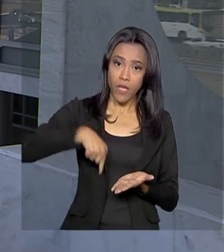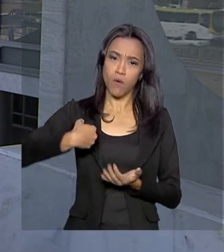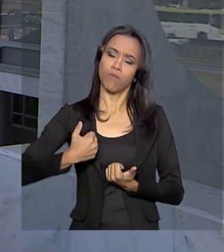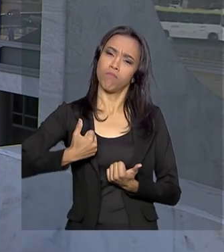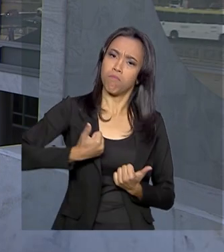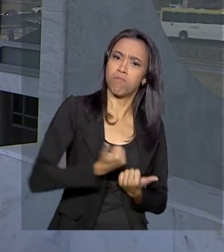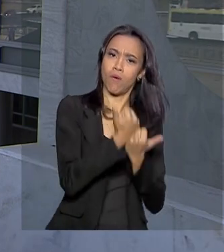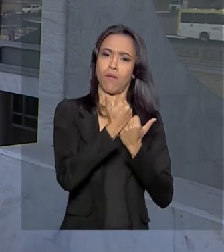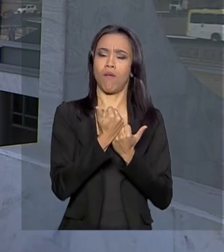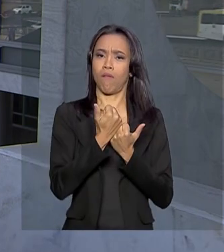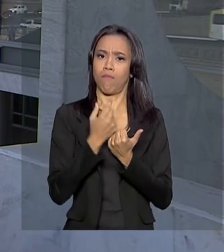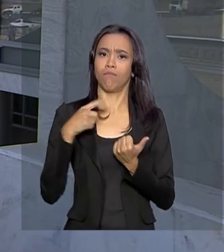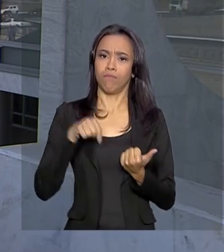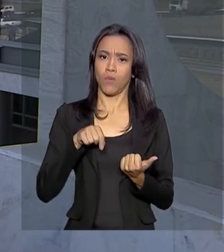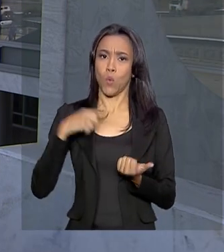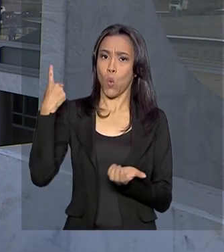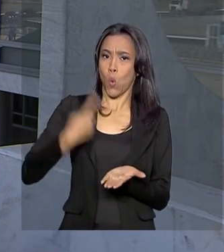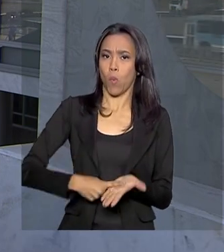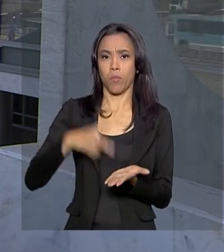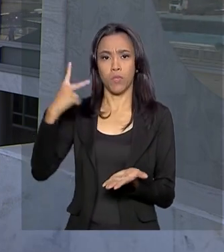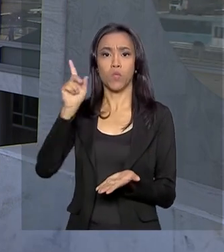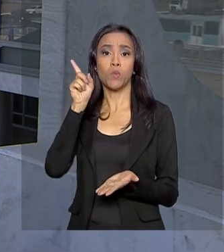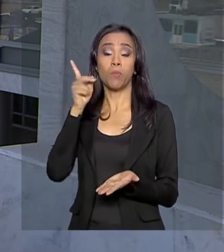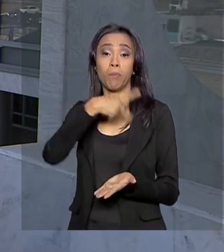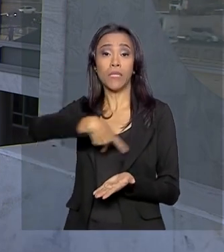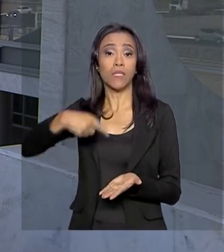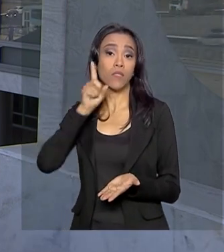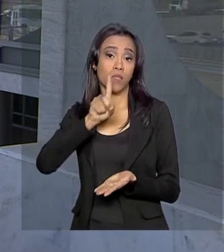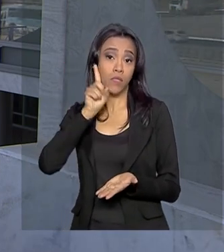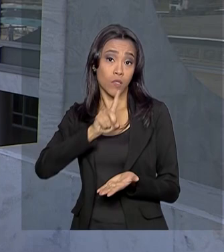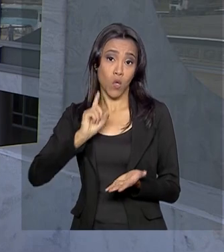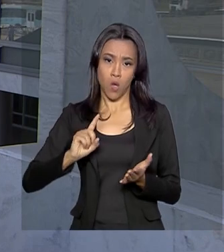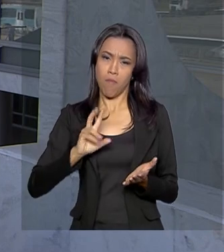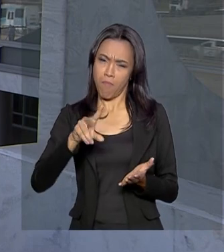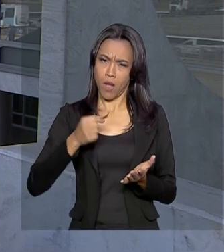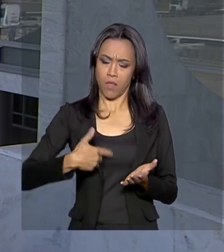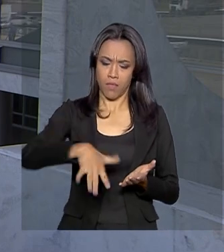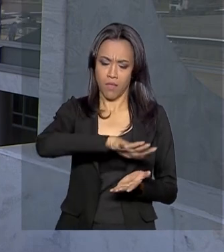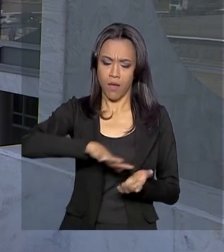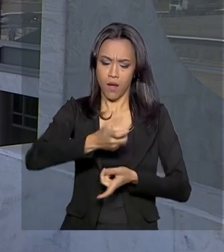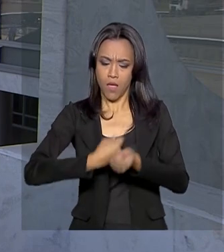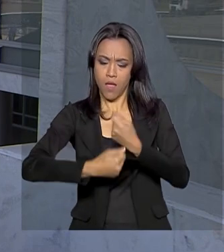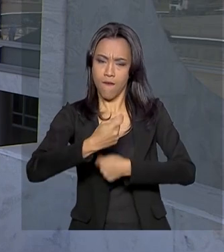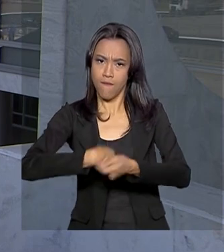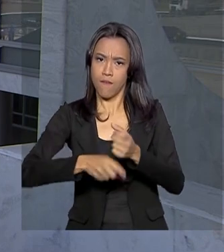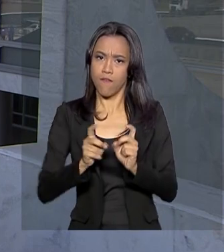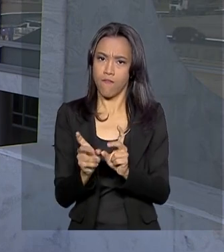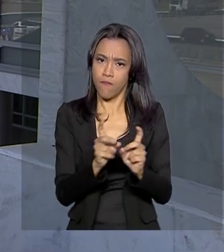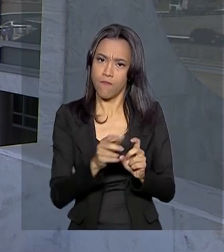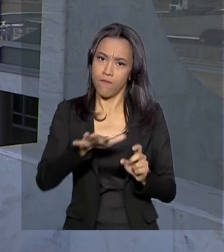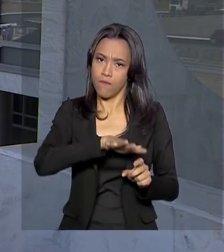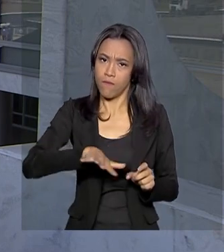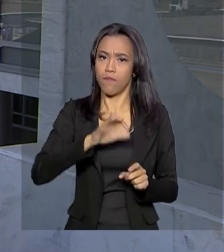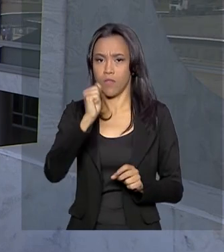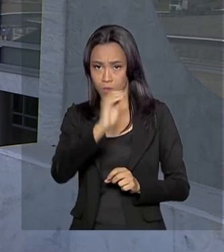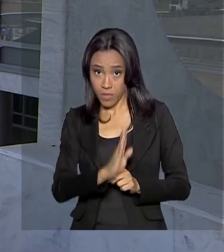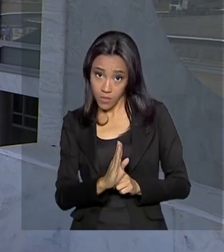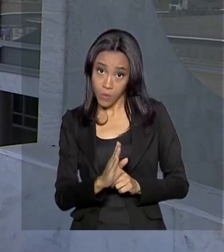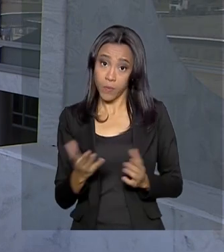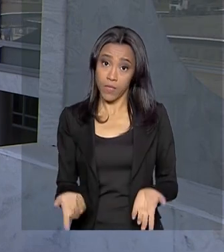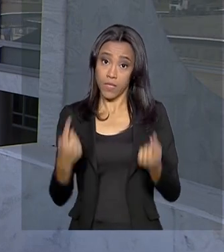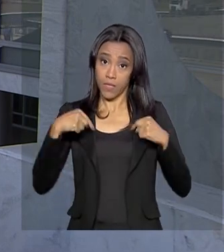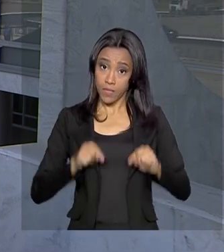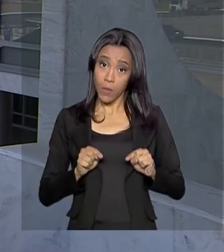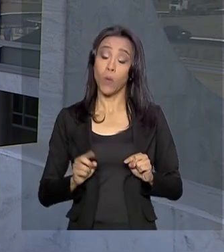Trump, abre aspas, com um forte relacionamento comercial e econômico com o Brasil, fecha aspas. Os ministros da